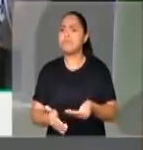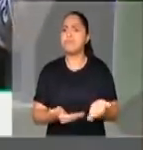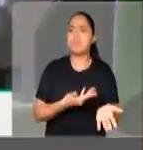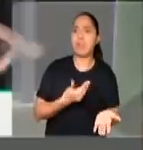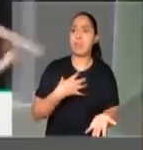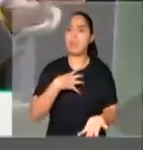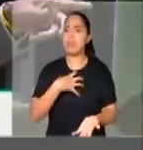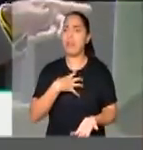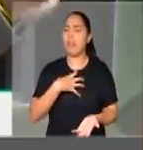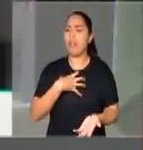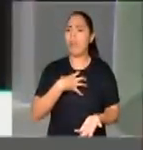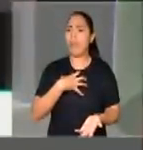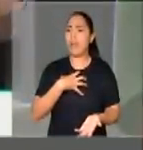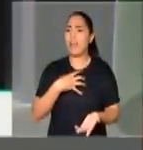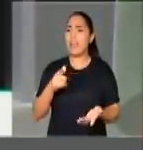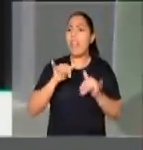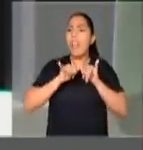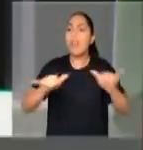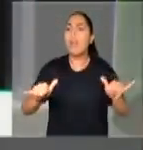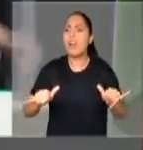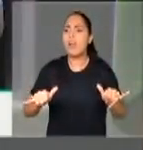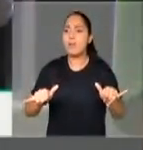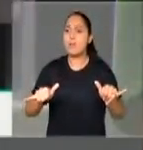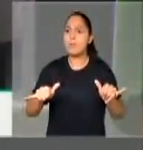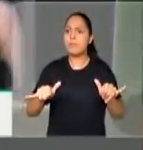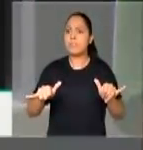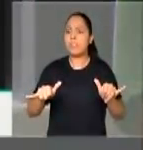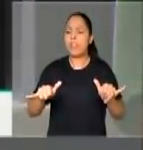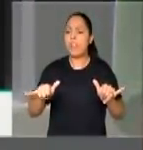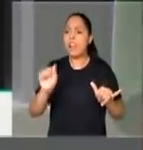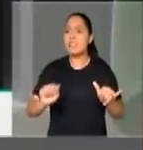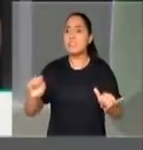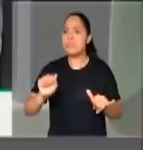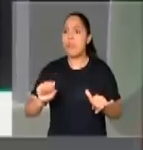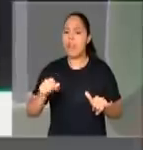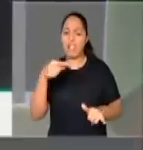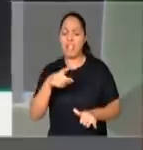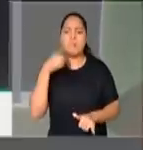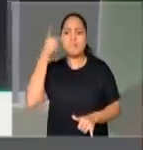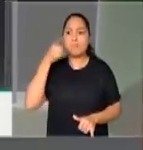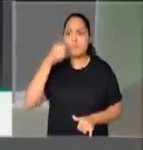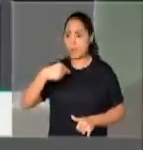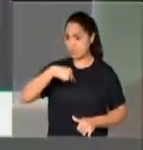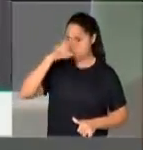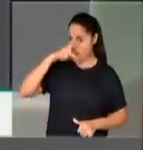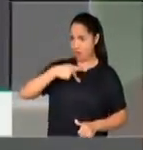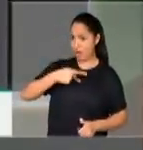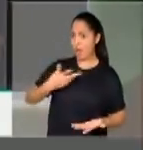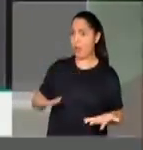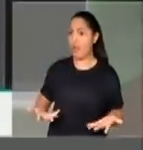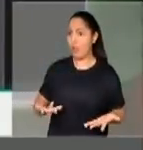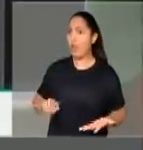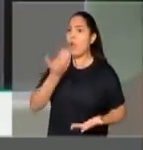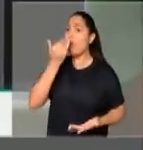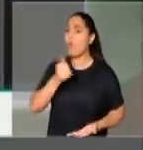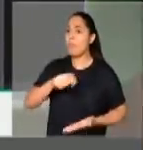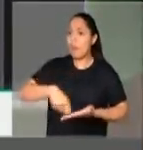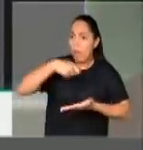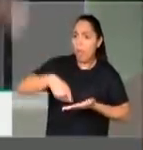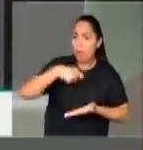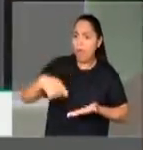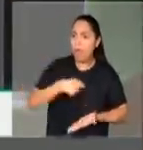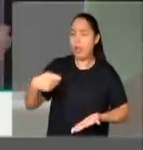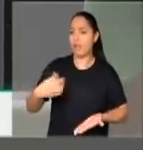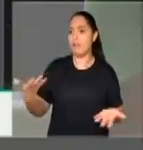a nossa PEC e falou para a minha assessora que desse deputado, que sou eu, esse comedor de Angu com